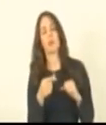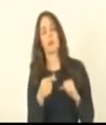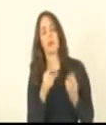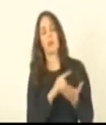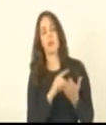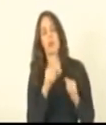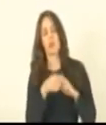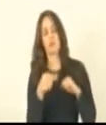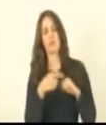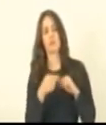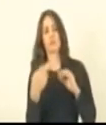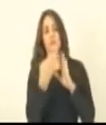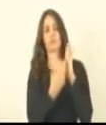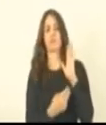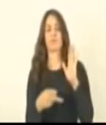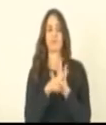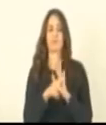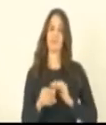Interno.